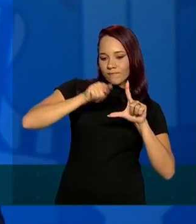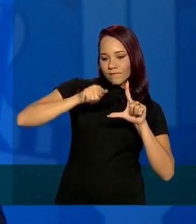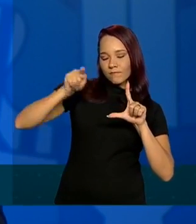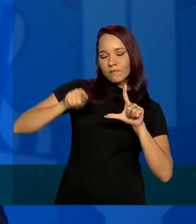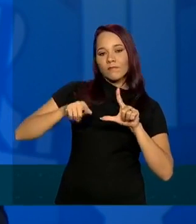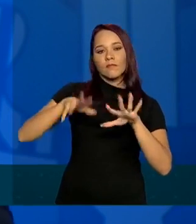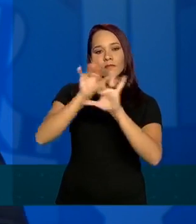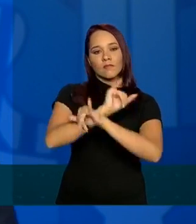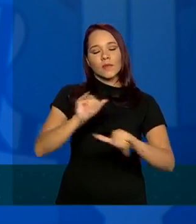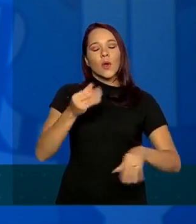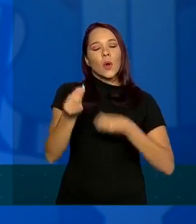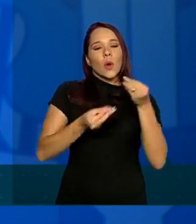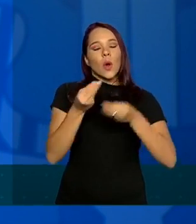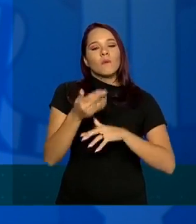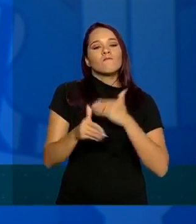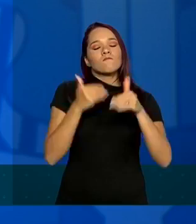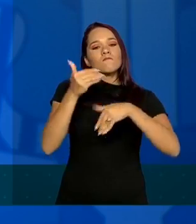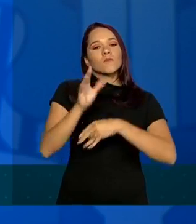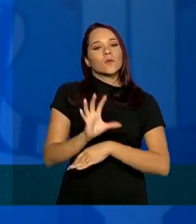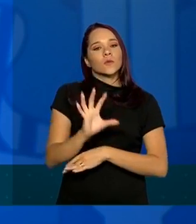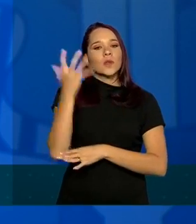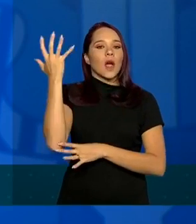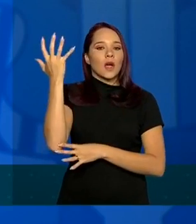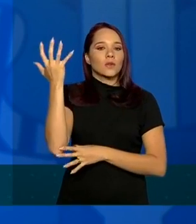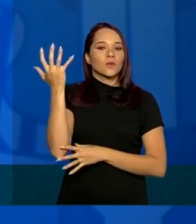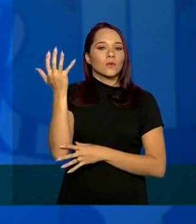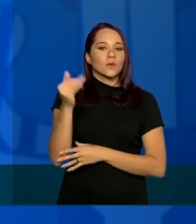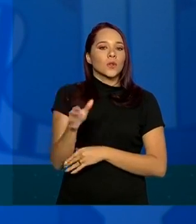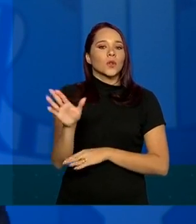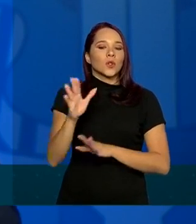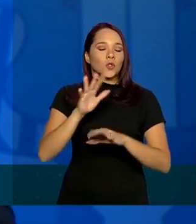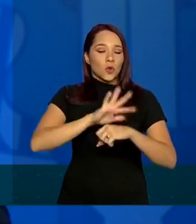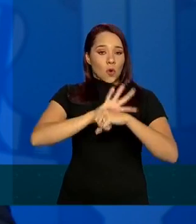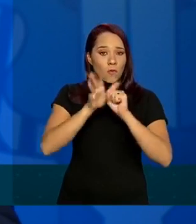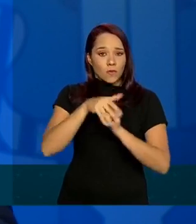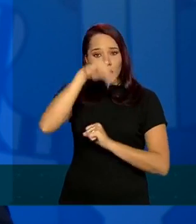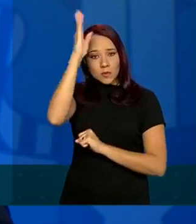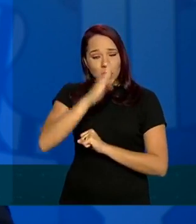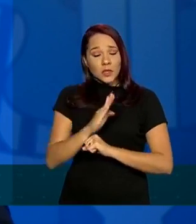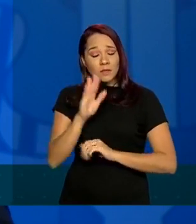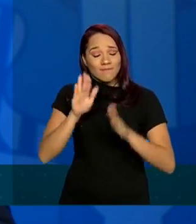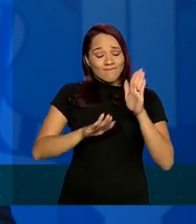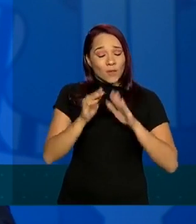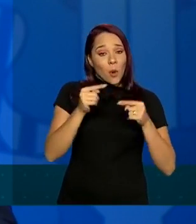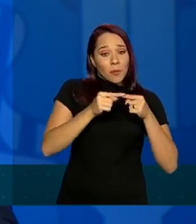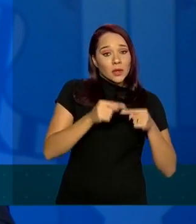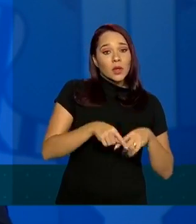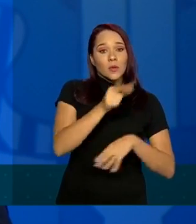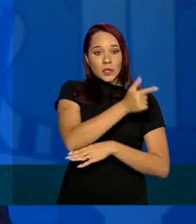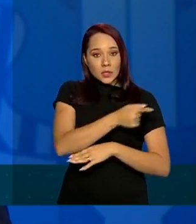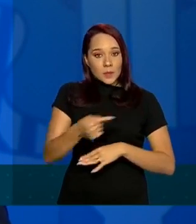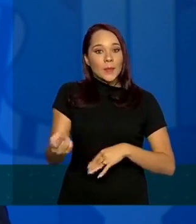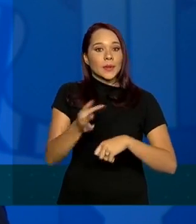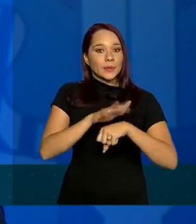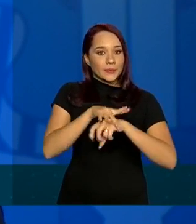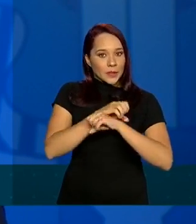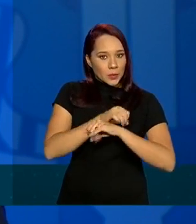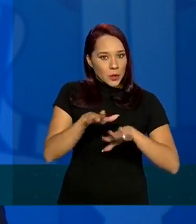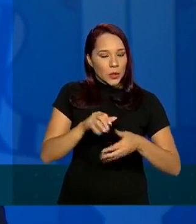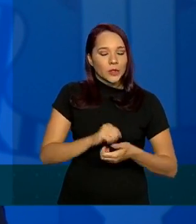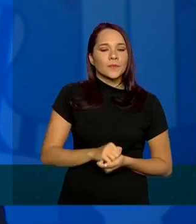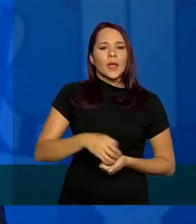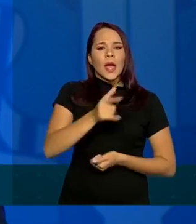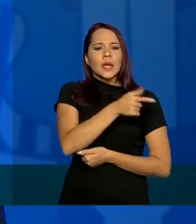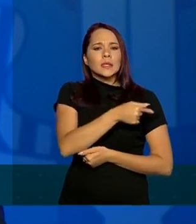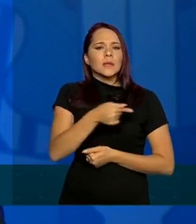a mostrar um pouco da evolução dos casos e óbitos de COVID no Brasil de acordo com a semana epidemiológica. A semana epidemiológica